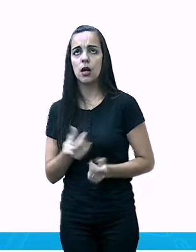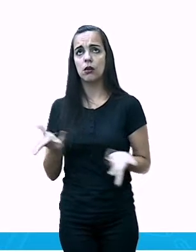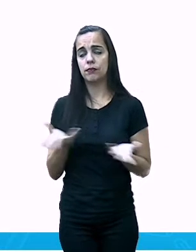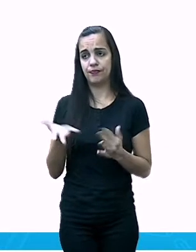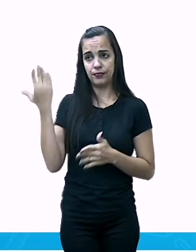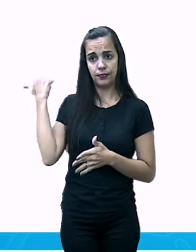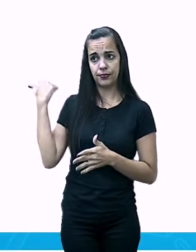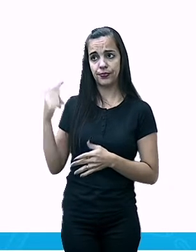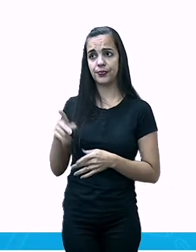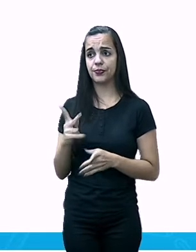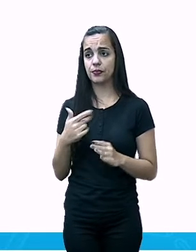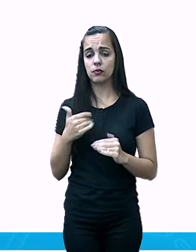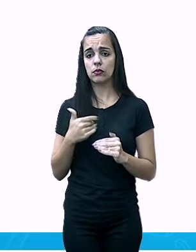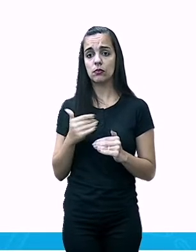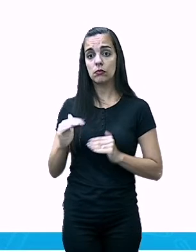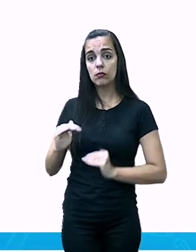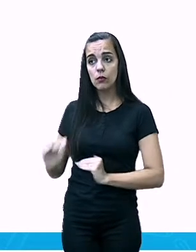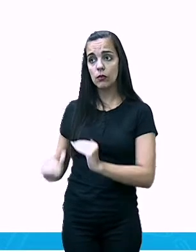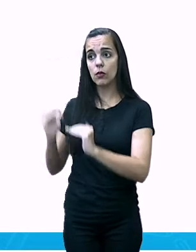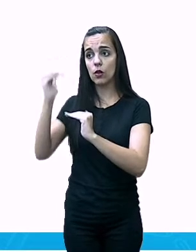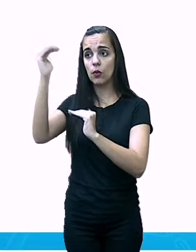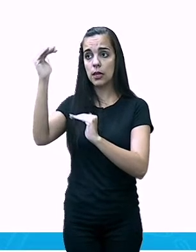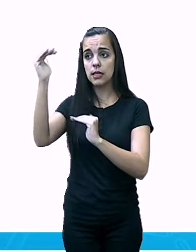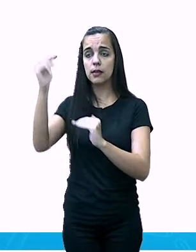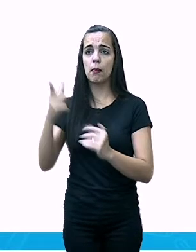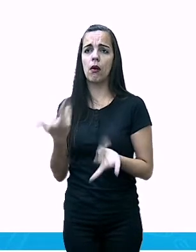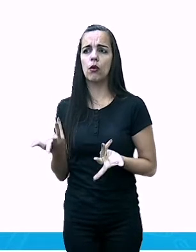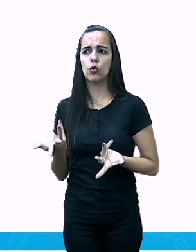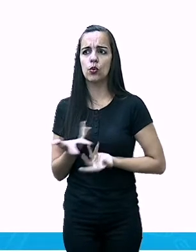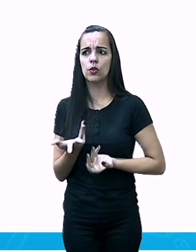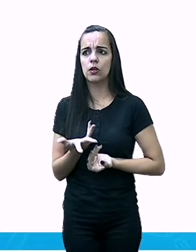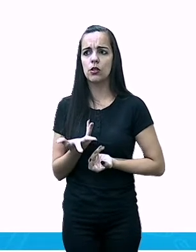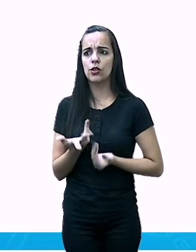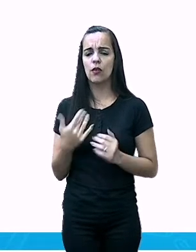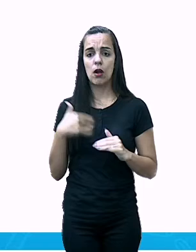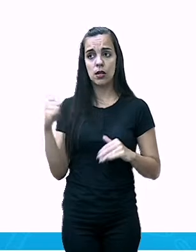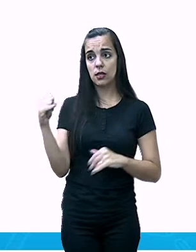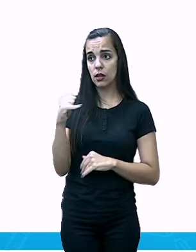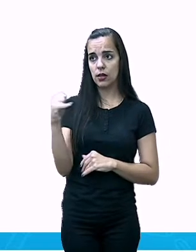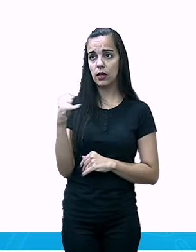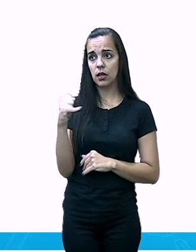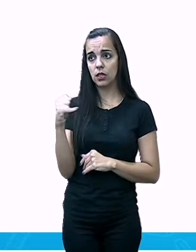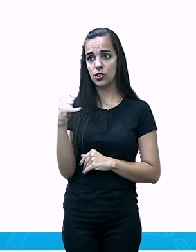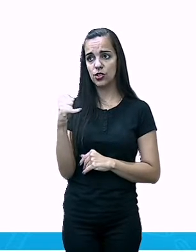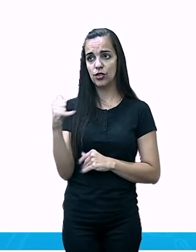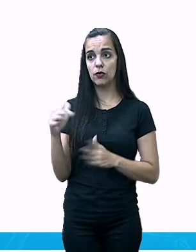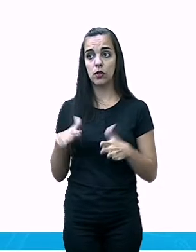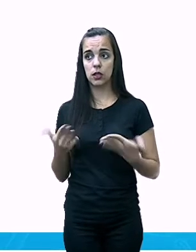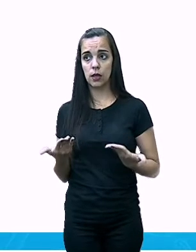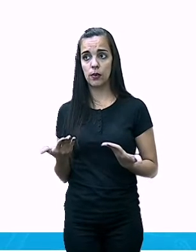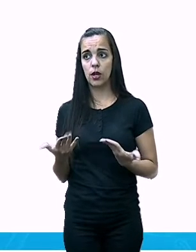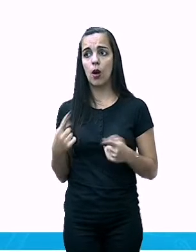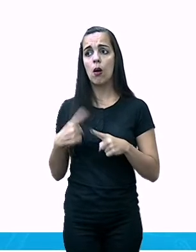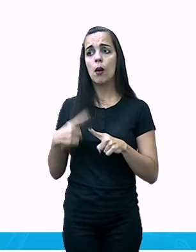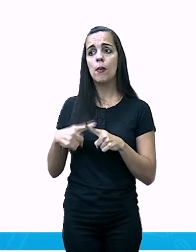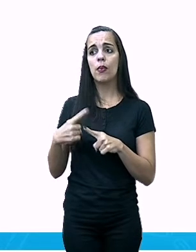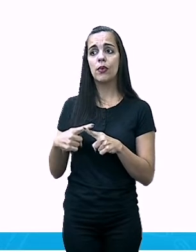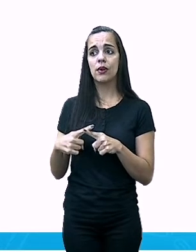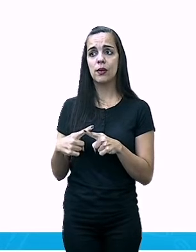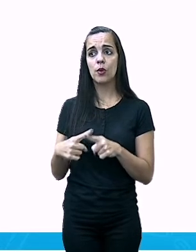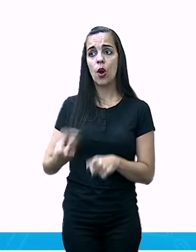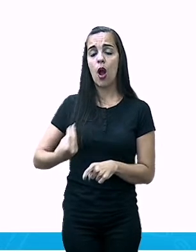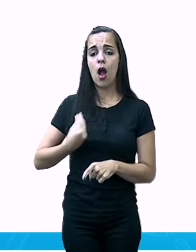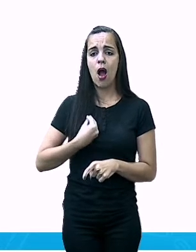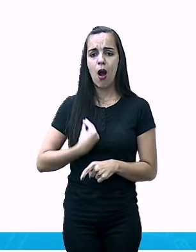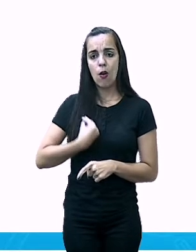do crescimento natural do Brasil está negativa. Não. Por quê? Porque a qualidade de vida